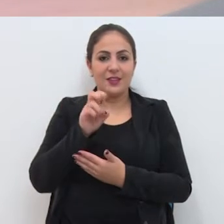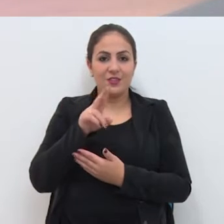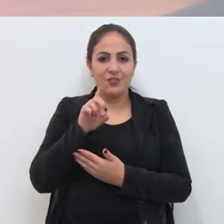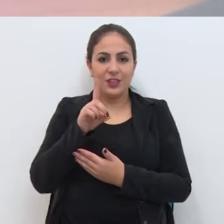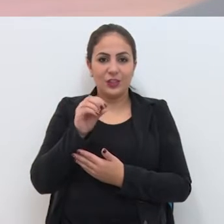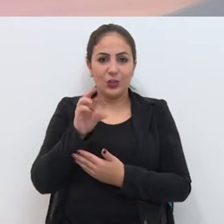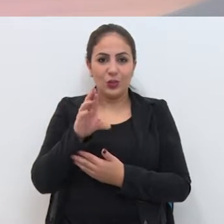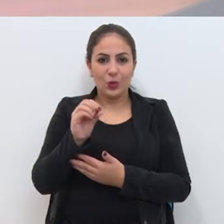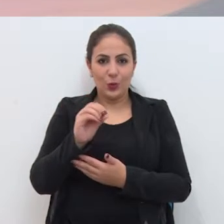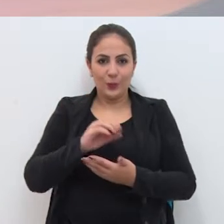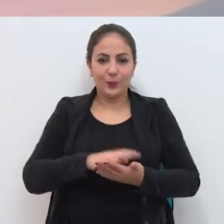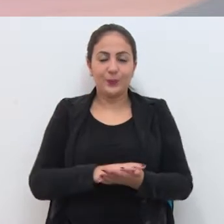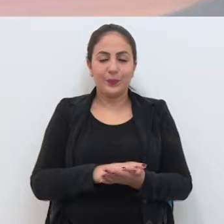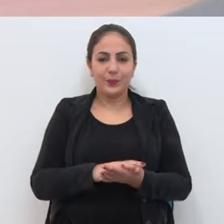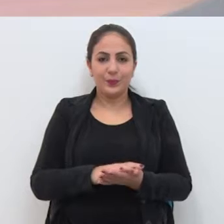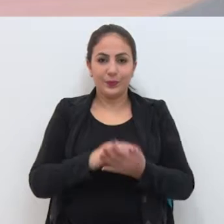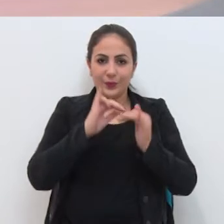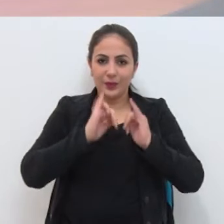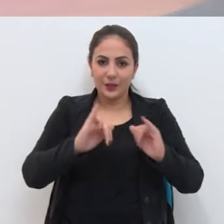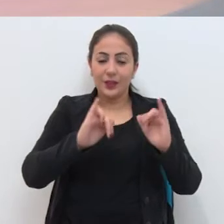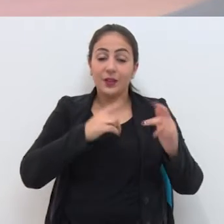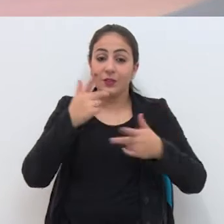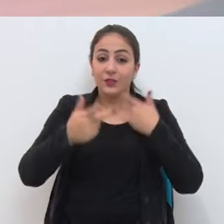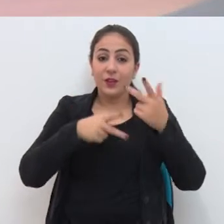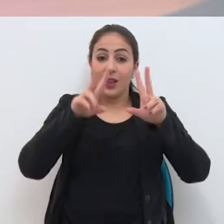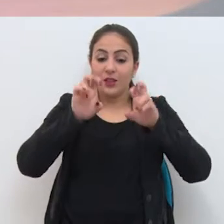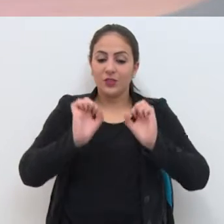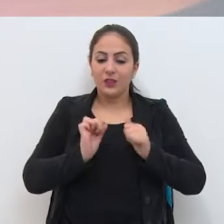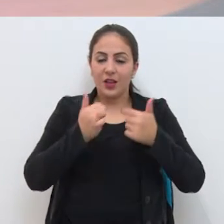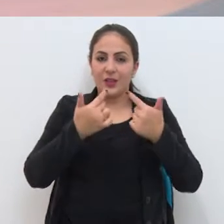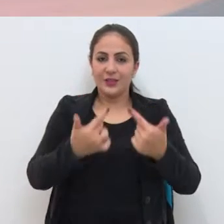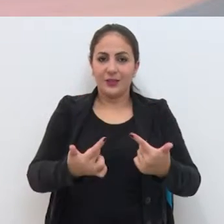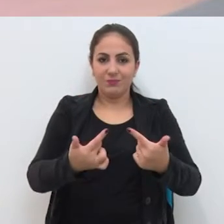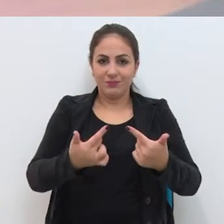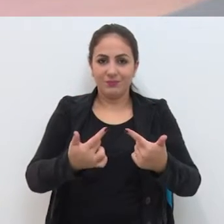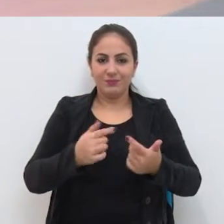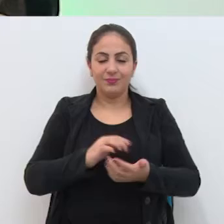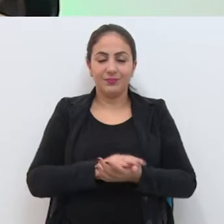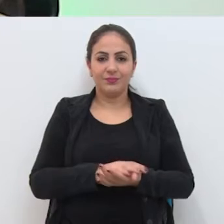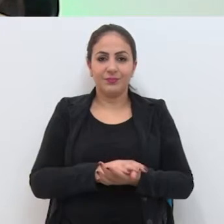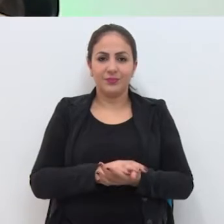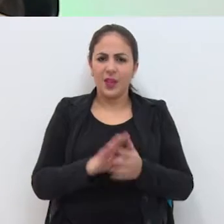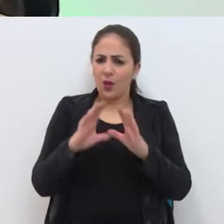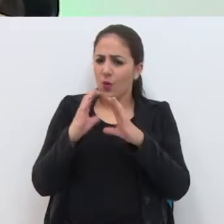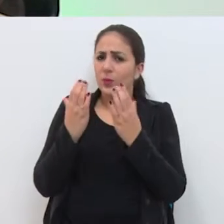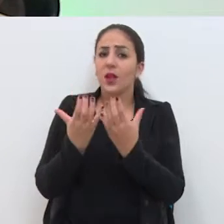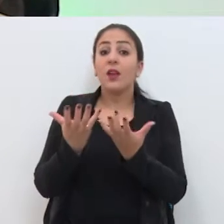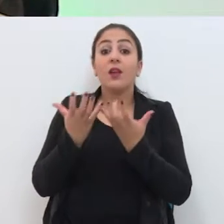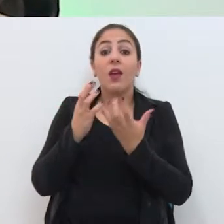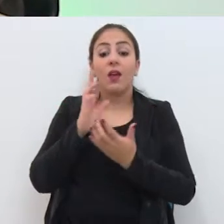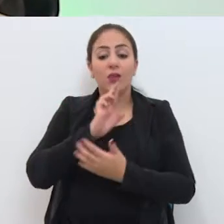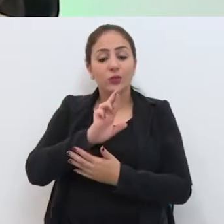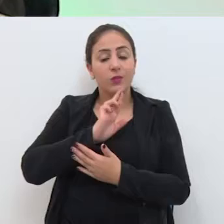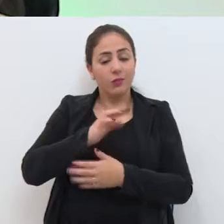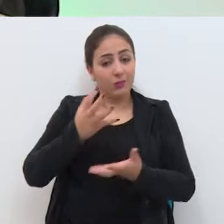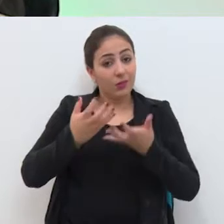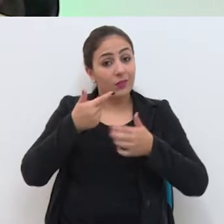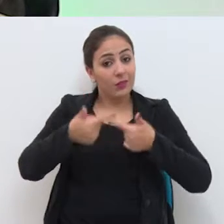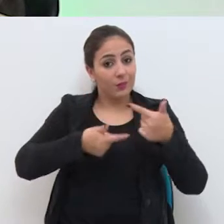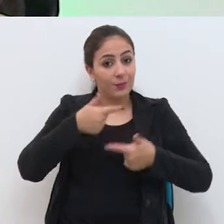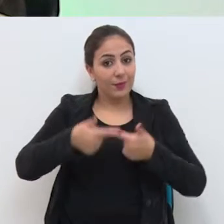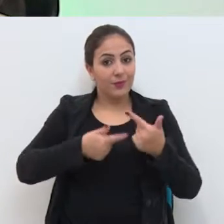Meirelles do PTB No programa Ele fala sobre as suas ações de mandato A comunidade quer resultado Quer trabalho